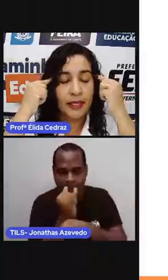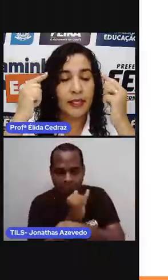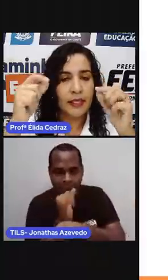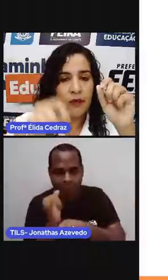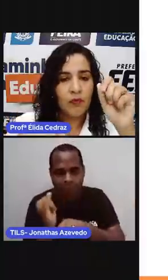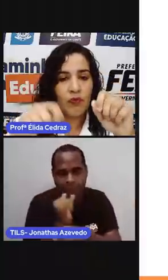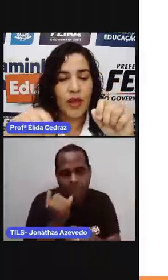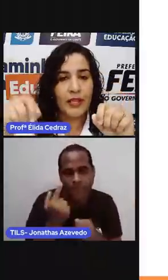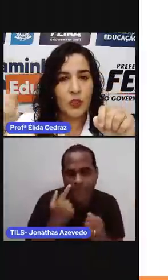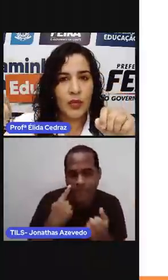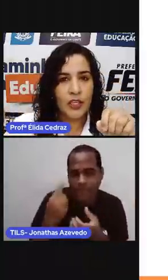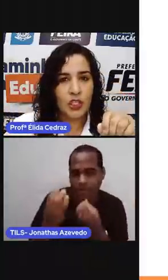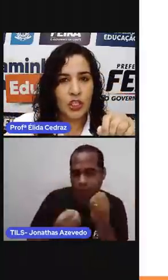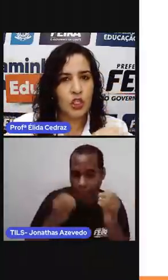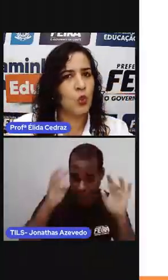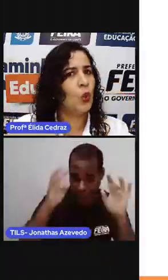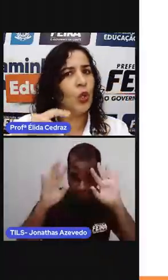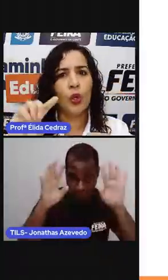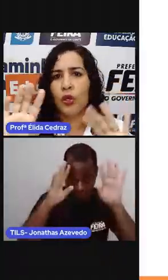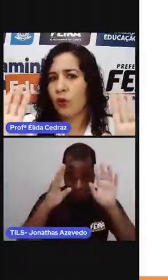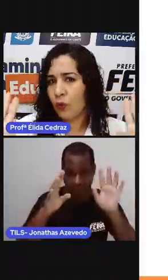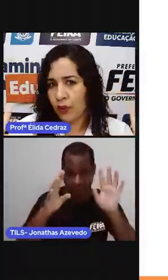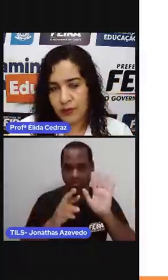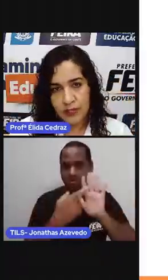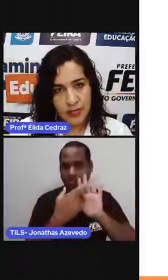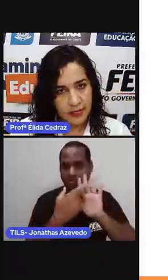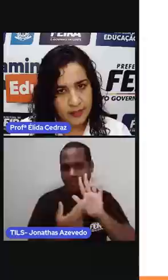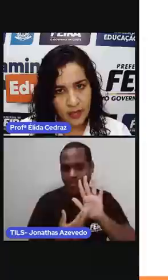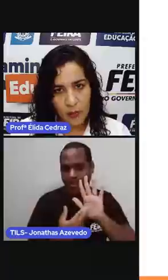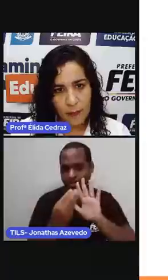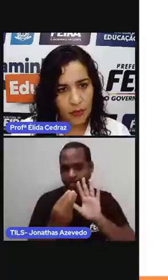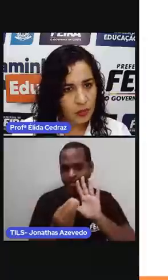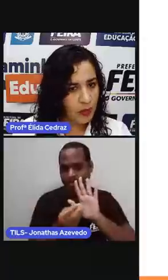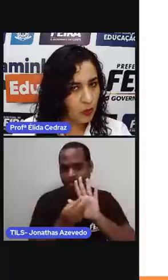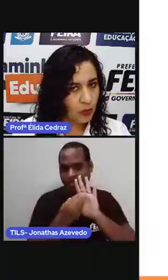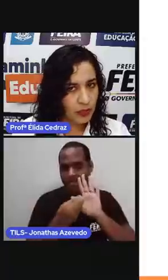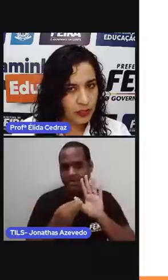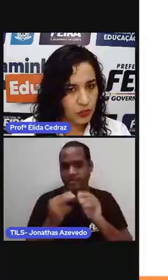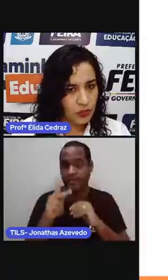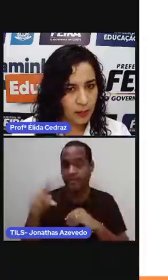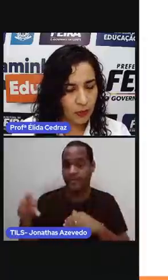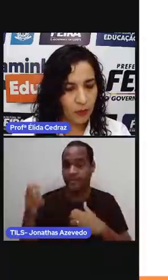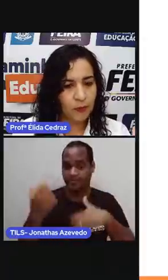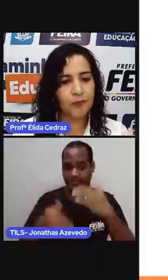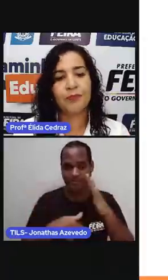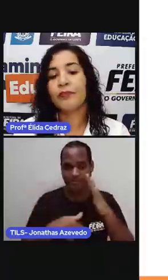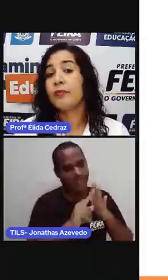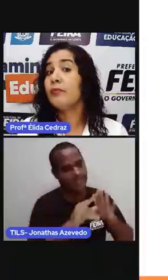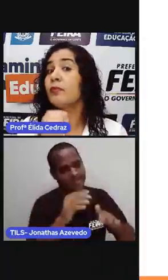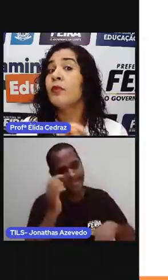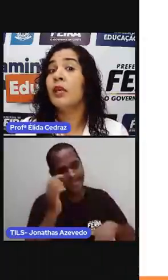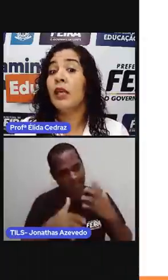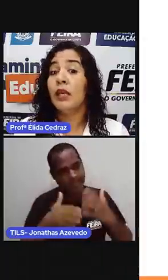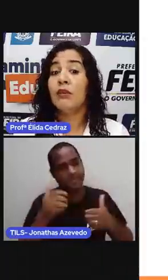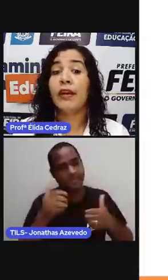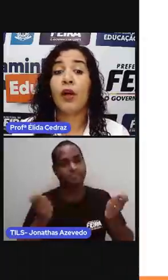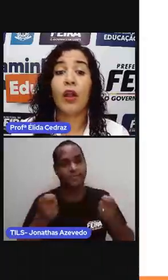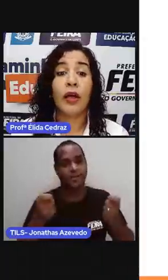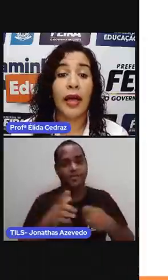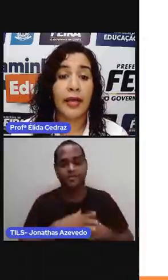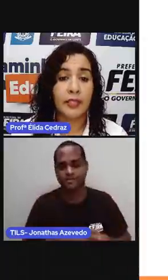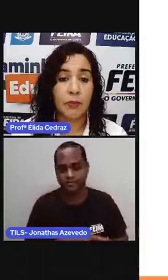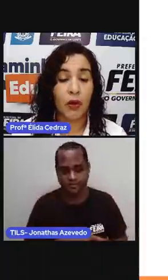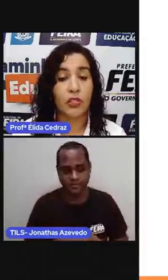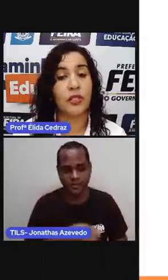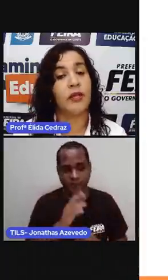linda. Faz o registro. Com o que você quiser, como a Pró explicou antes, tá bom? E vai